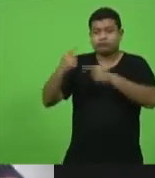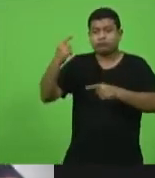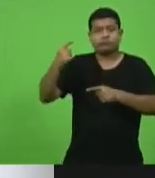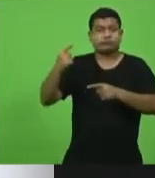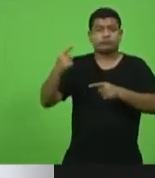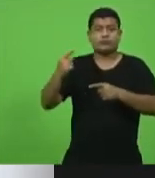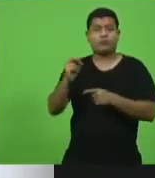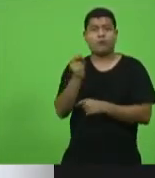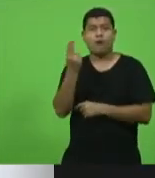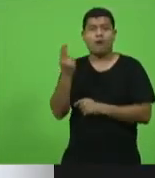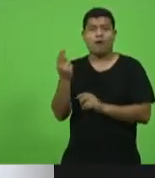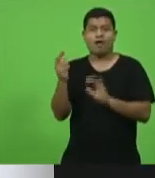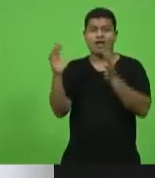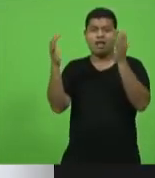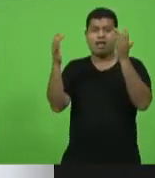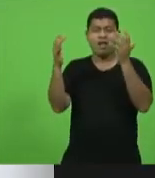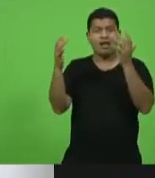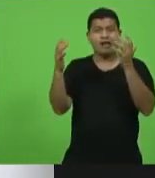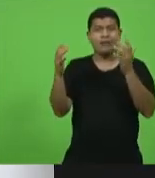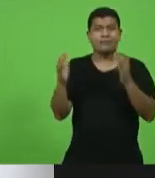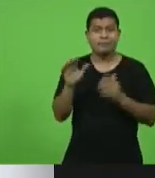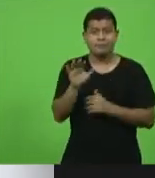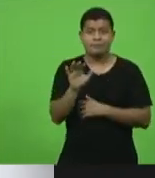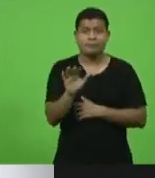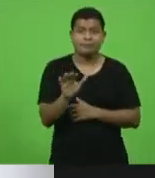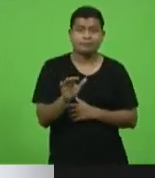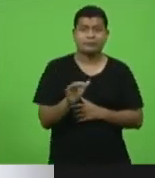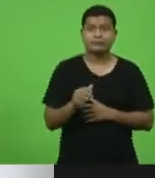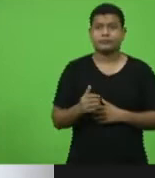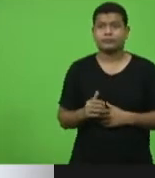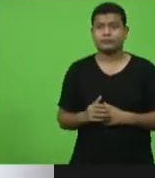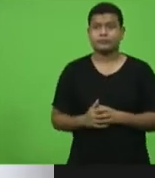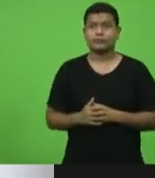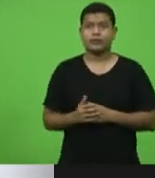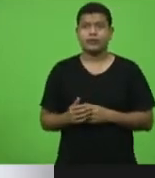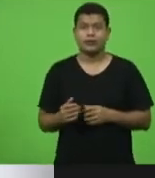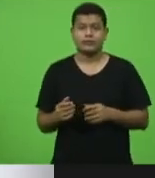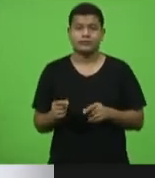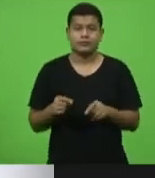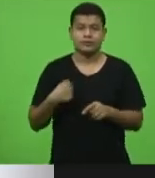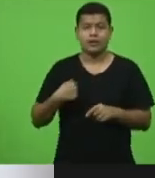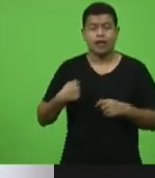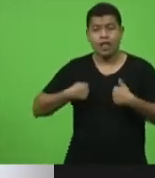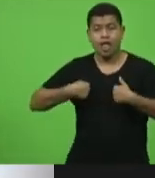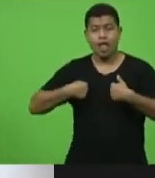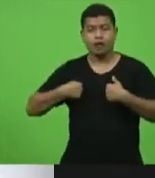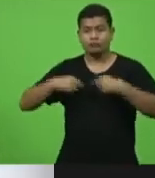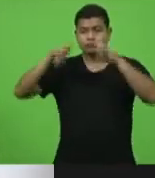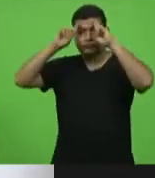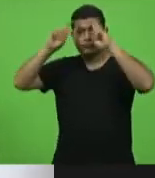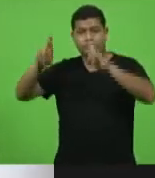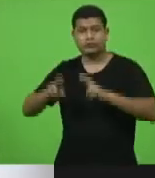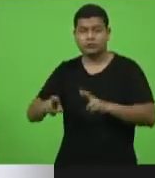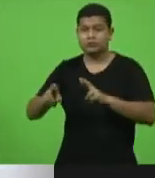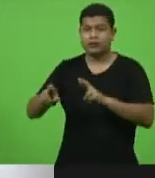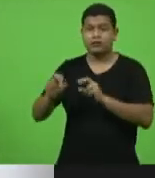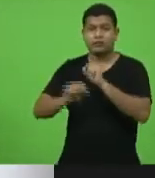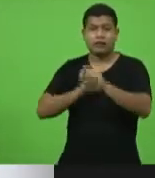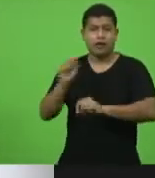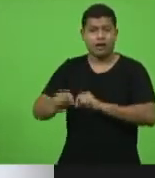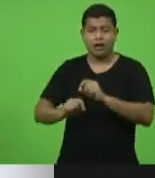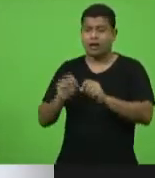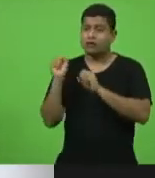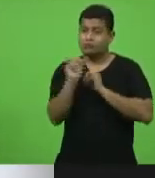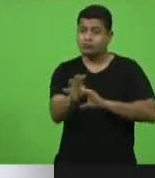celebrar, mas, ao mesmo tempo, respeito os ensinamentos que